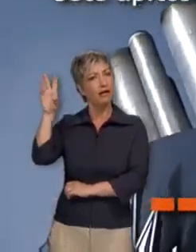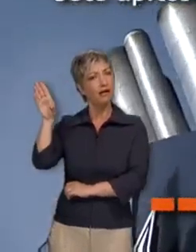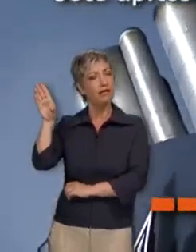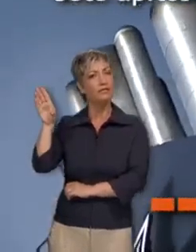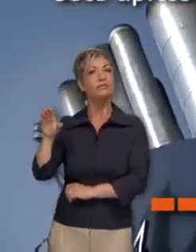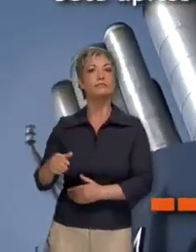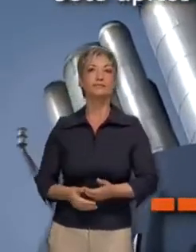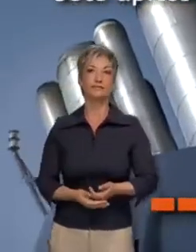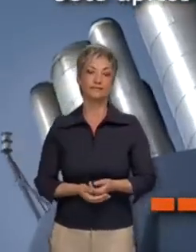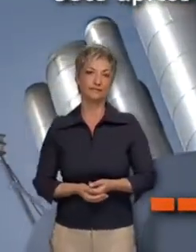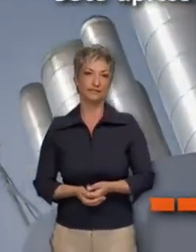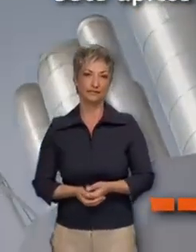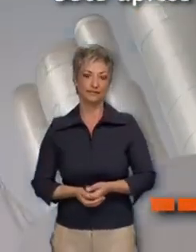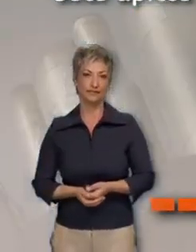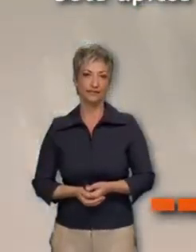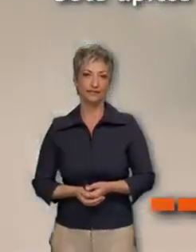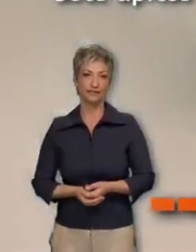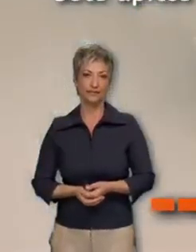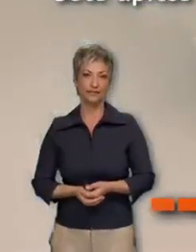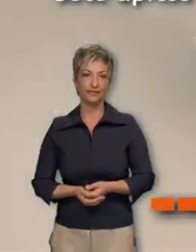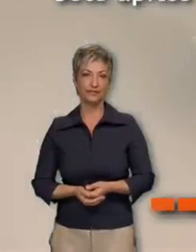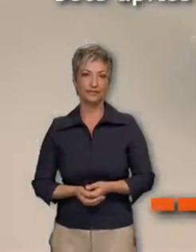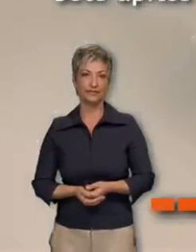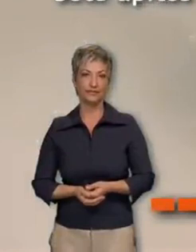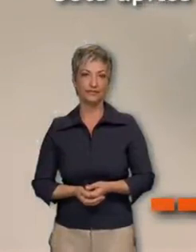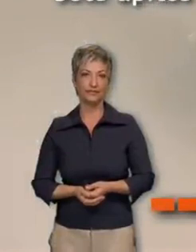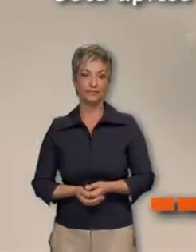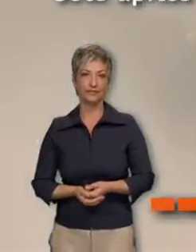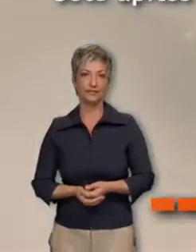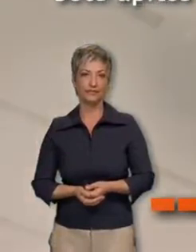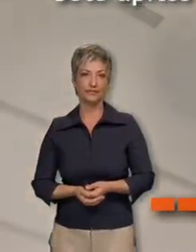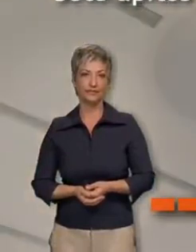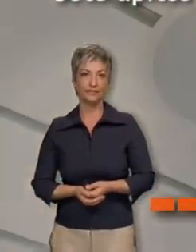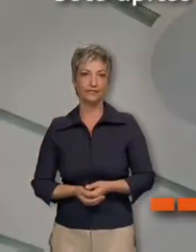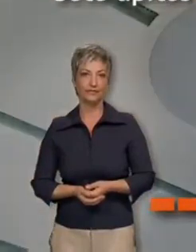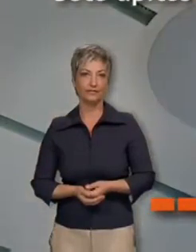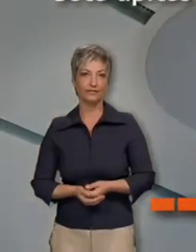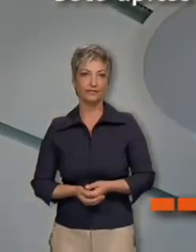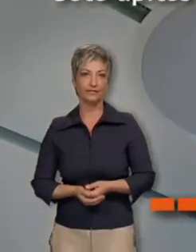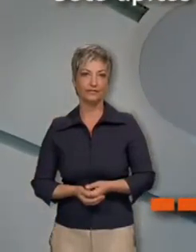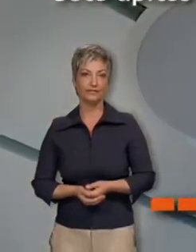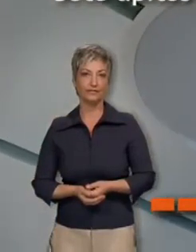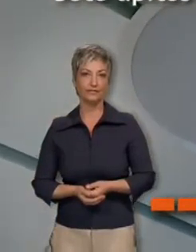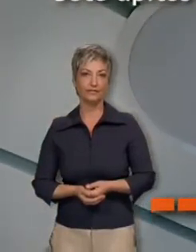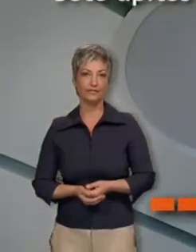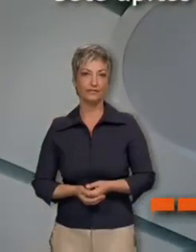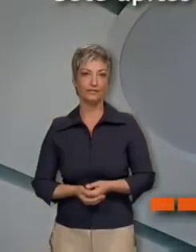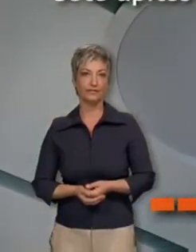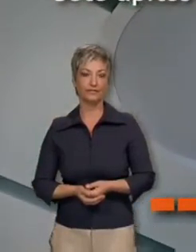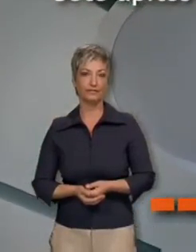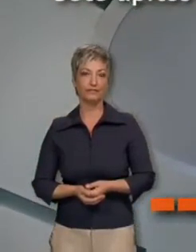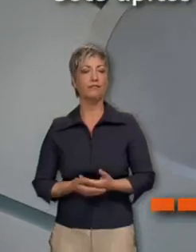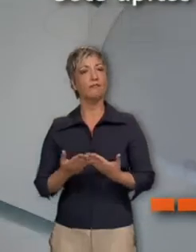Este consiste em sete apitos curtos, seguidos de um longo. Este sinal é utilizado para chamar os